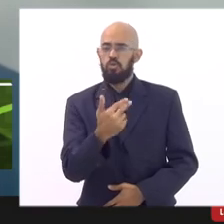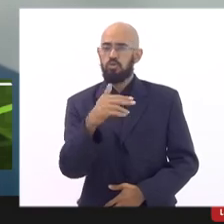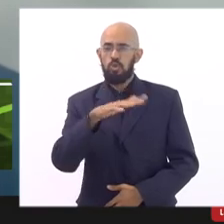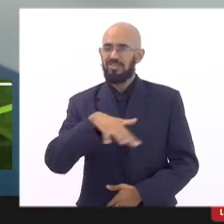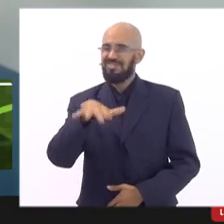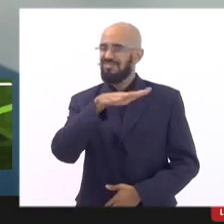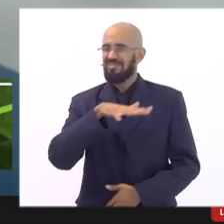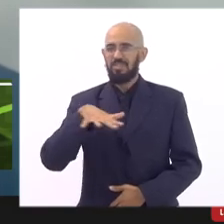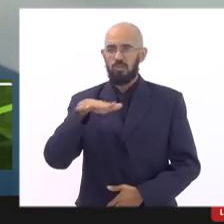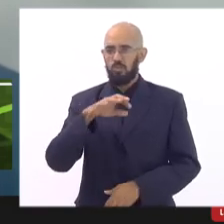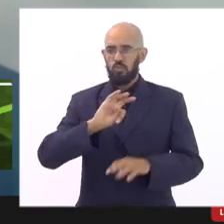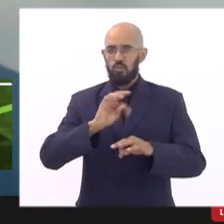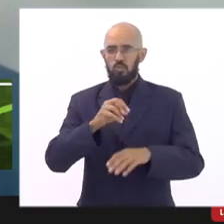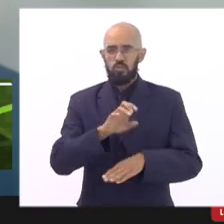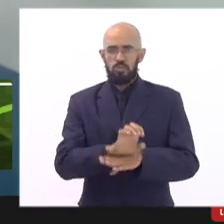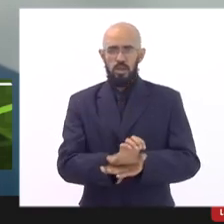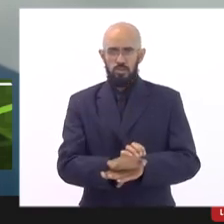isso